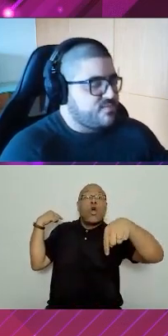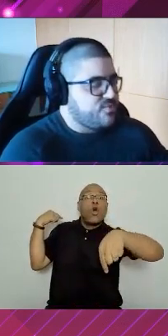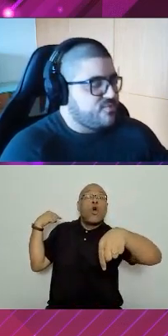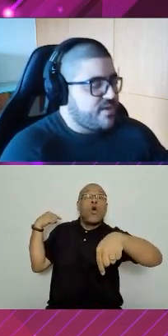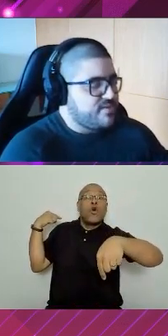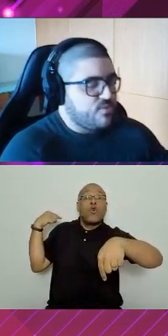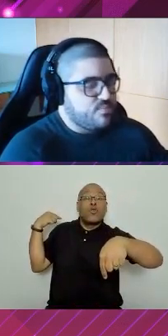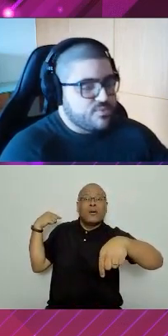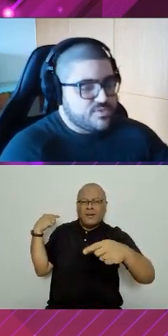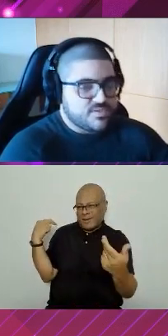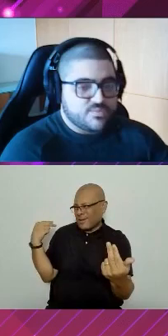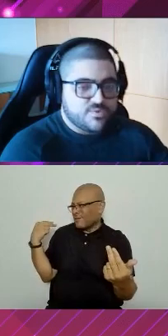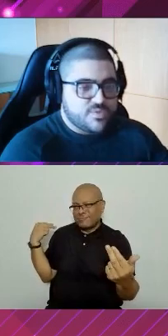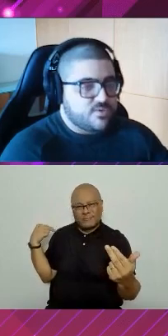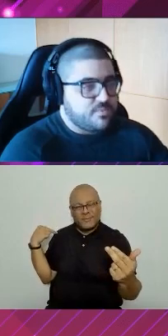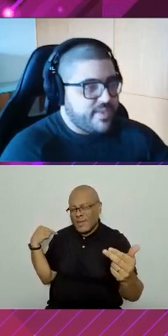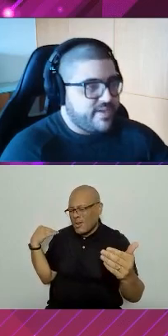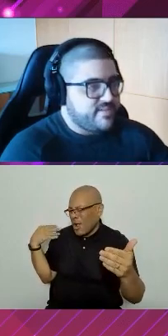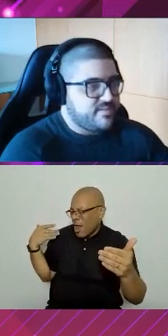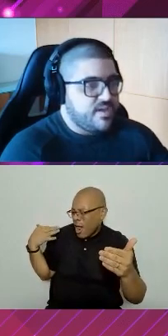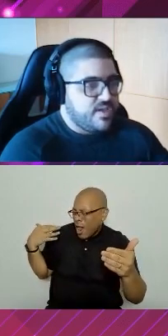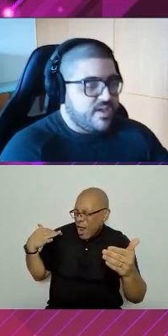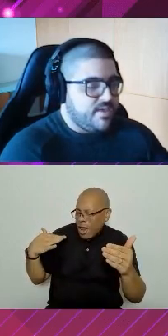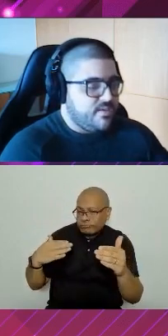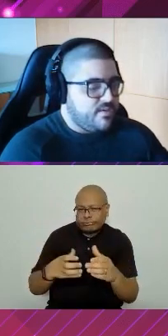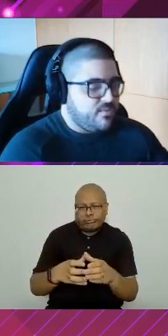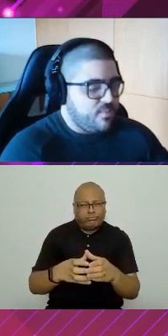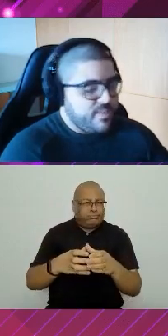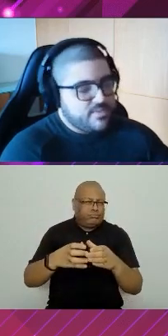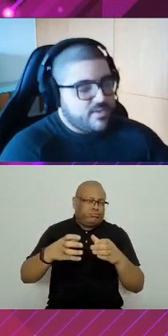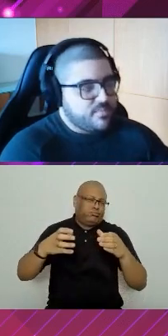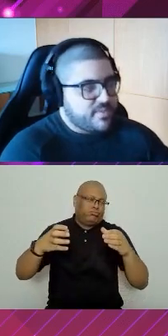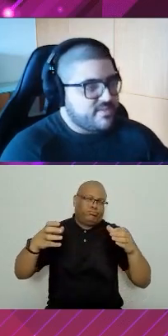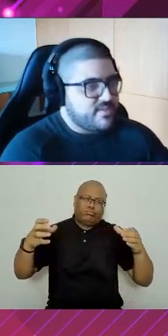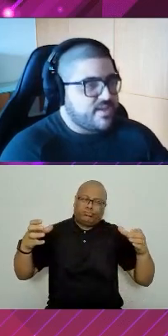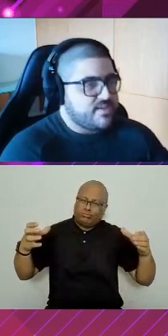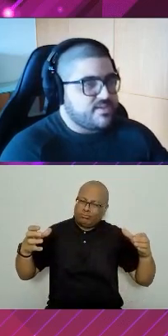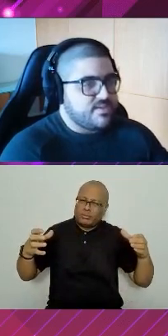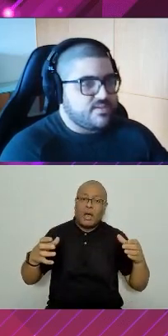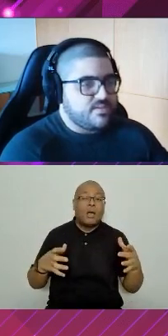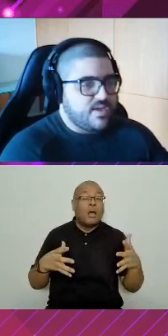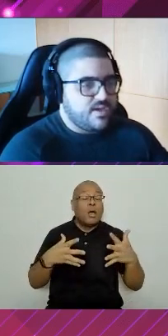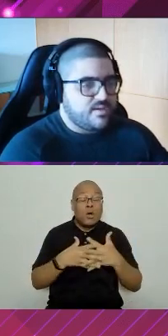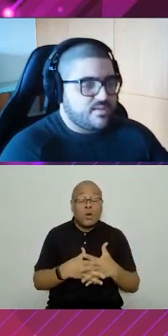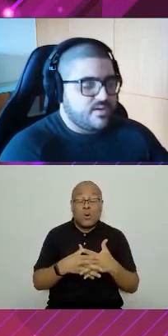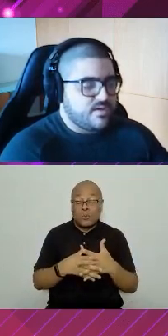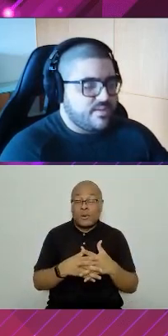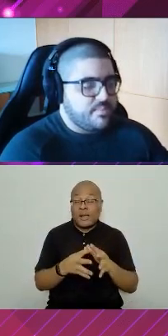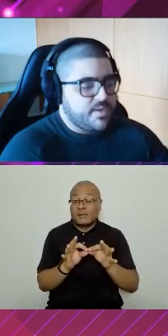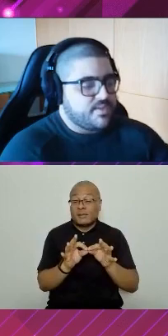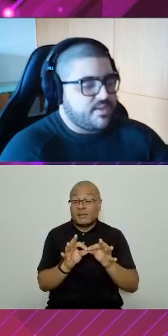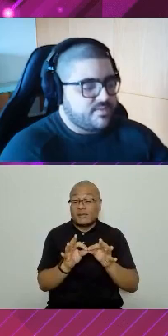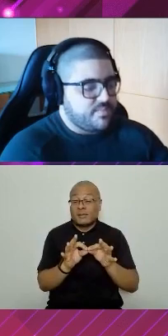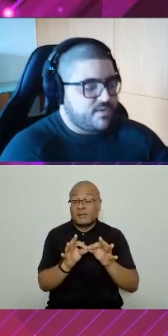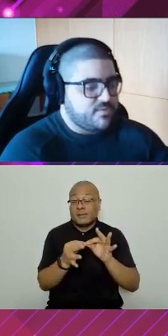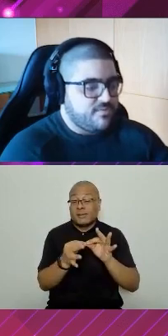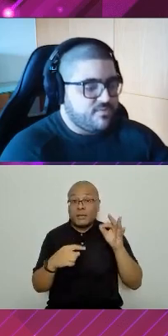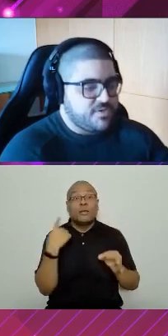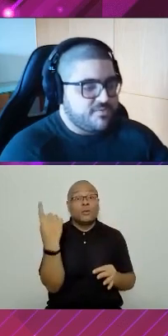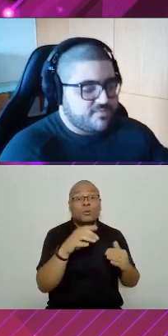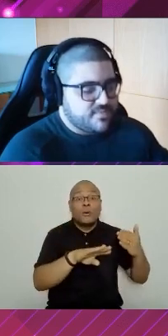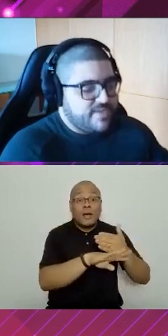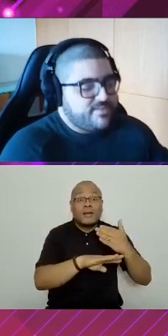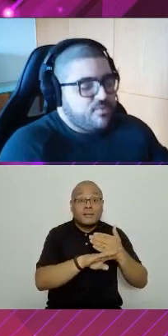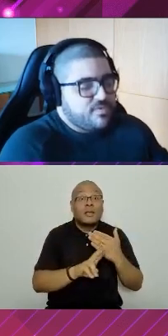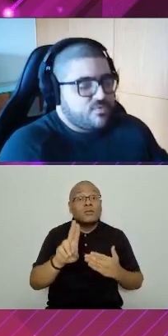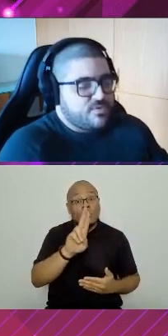aplicações muito mais robustas, muito mais complexas, e o aumento da complexidade e da demanda das aplicações de